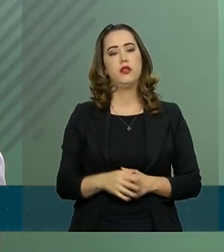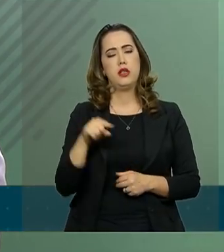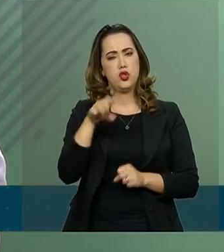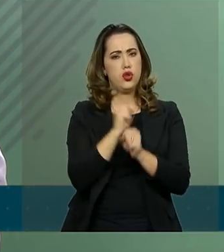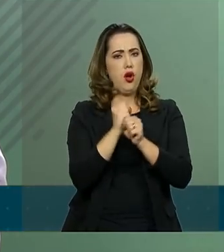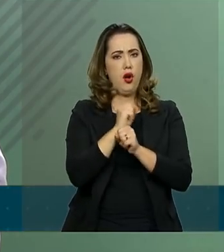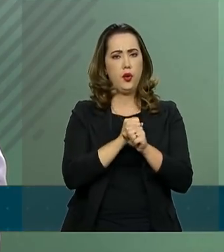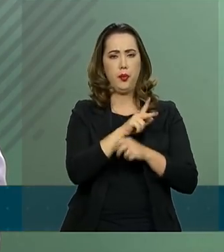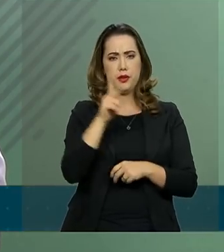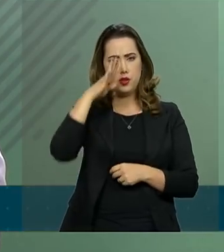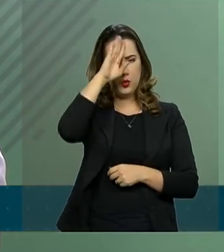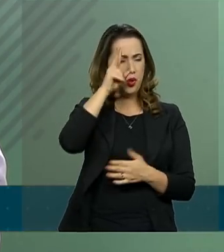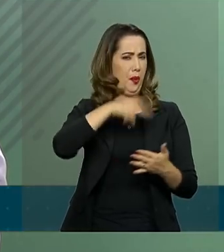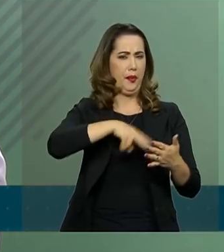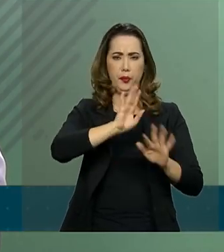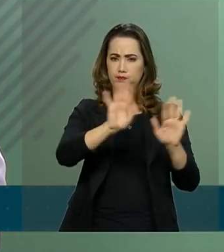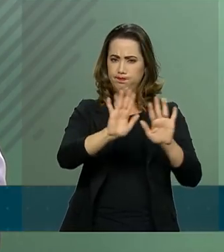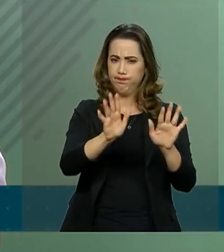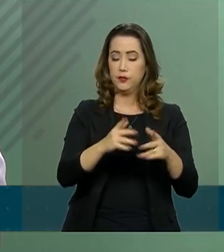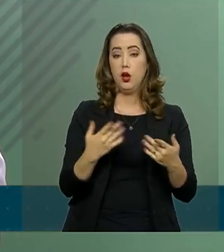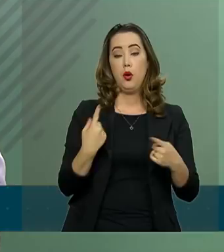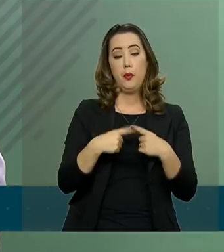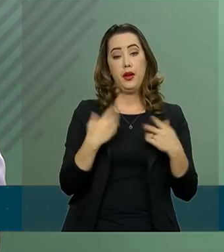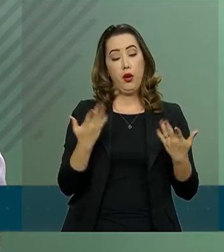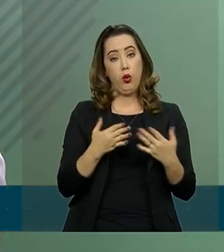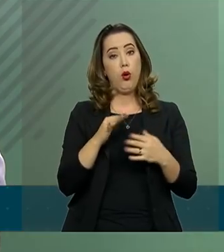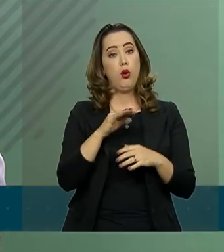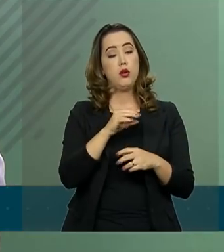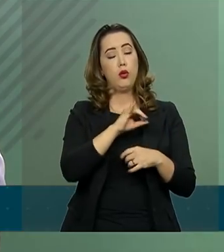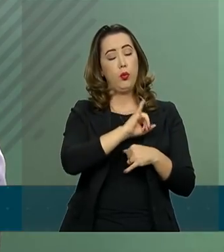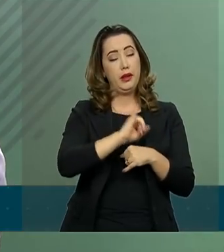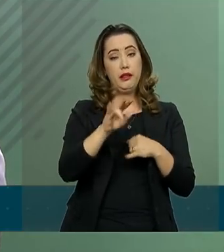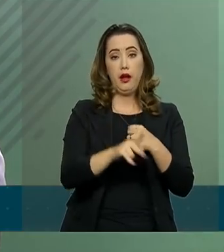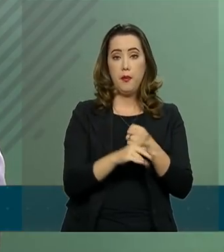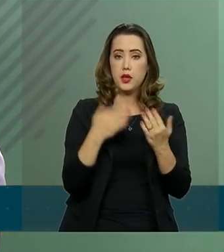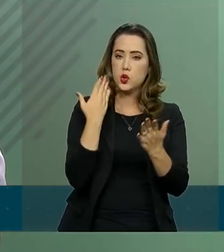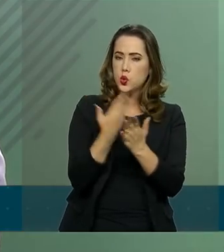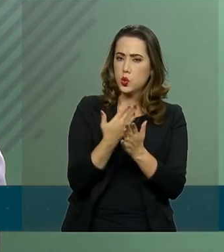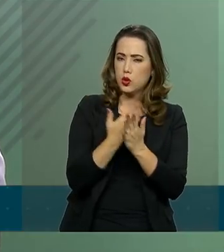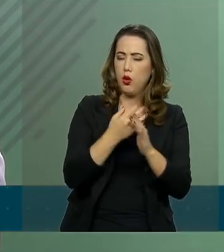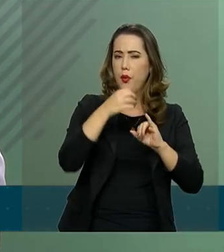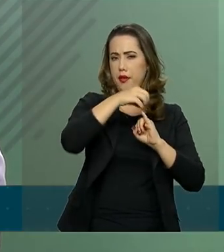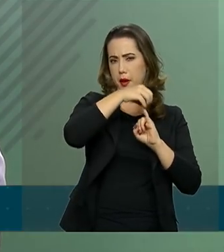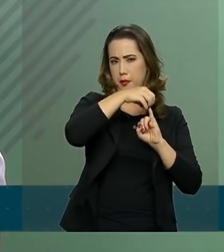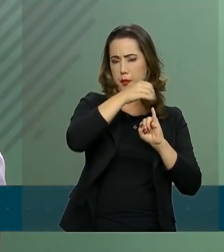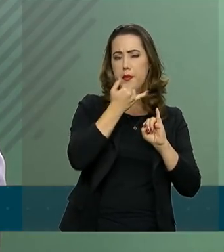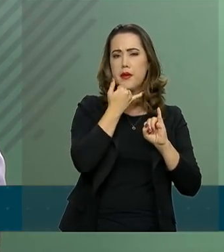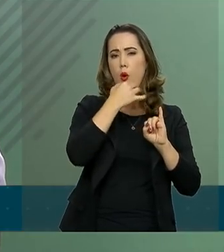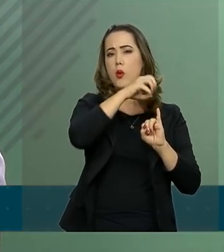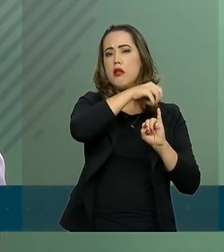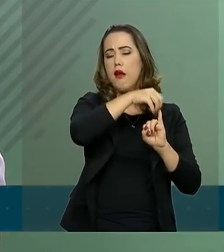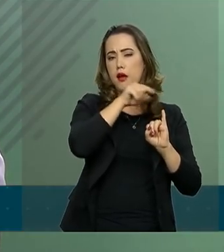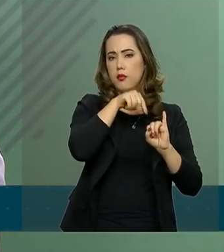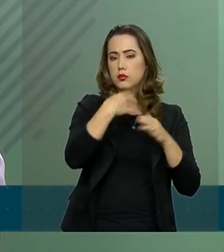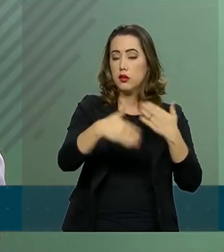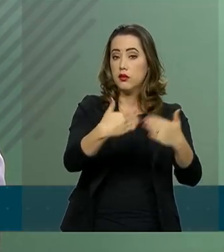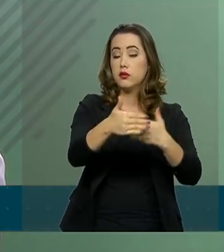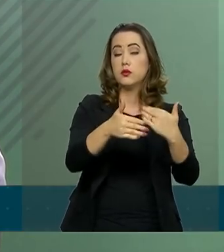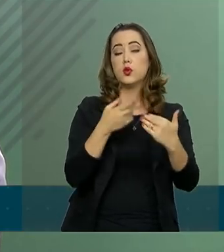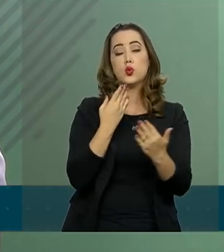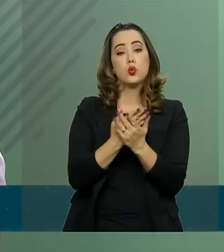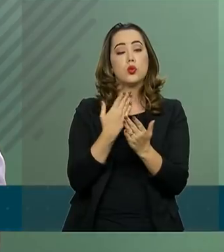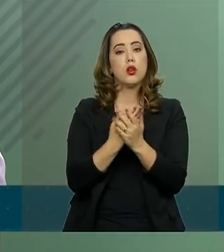definição dos conteúdos que serão avaliados no exame, na ampliação das habilidades dos